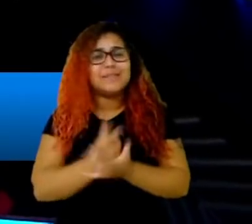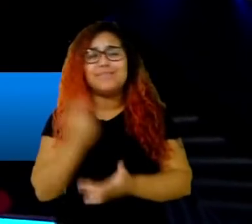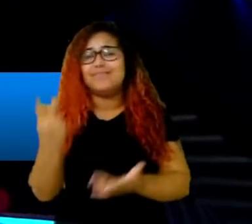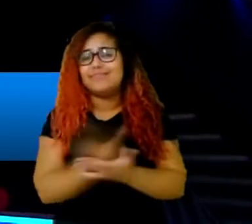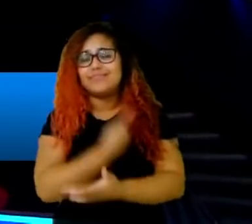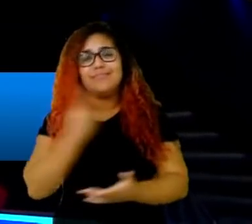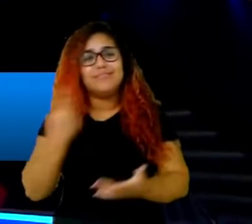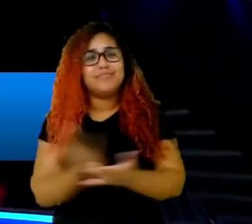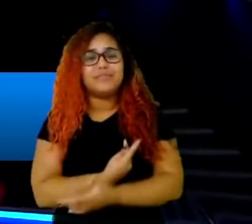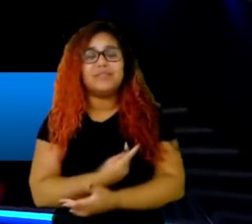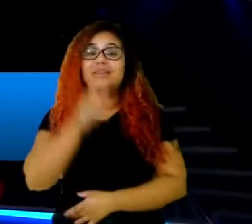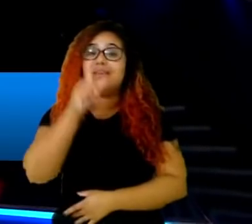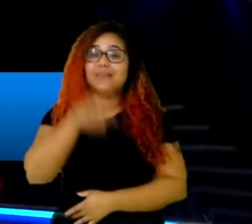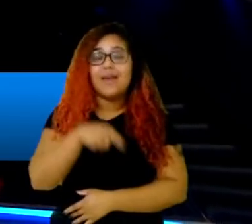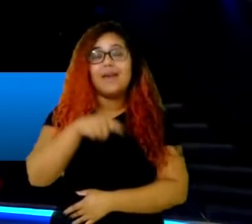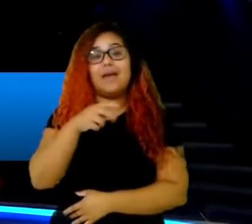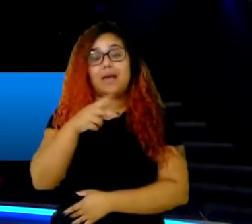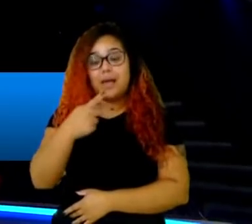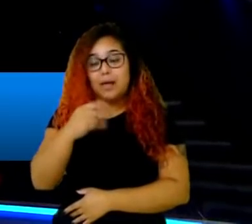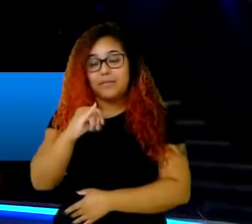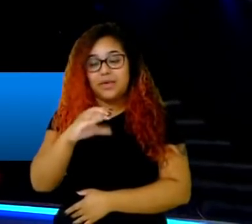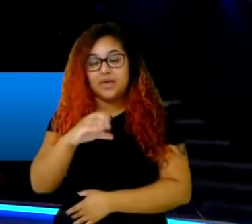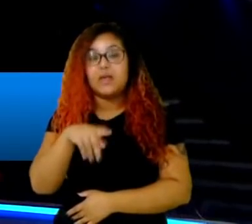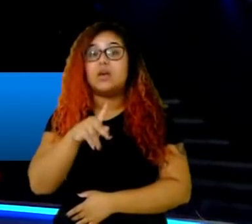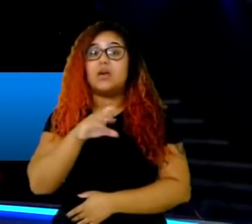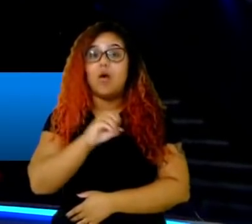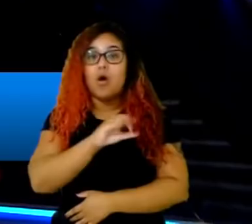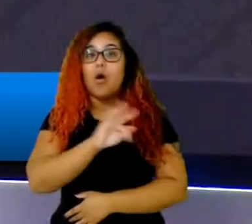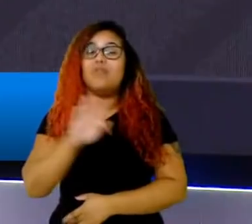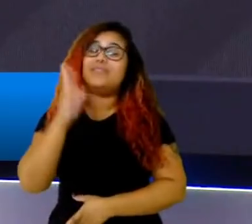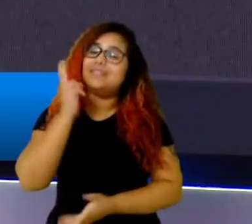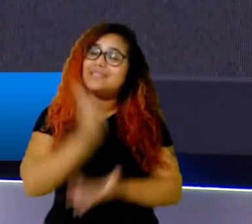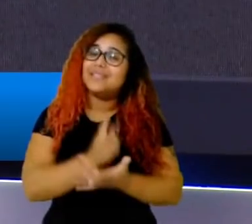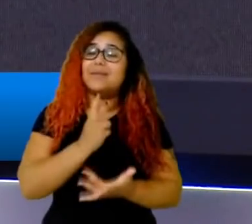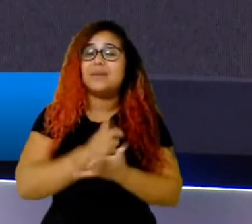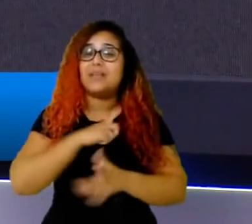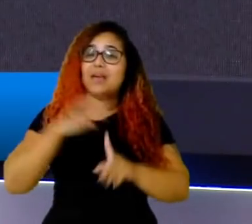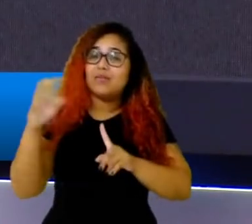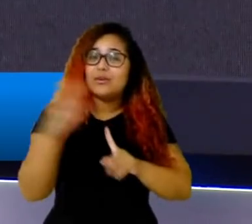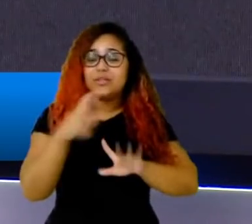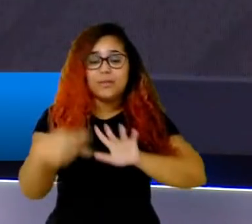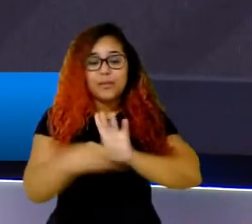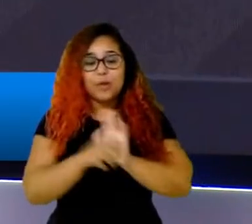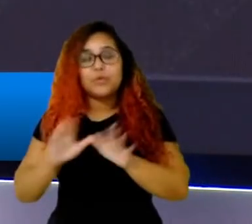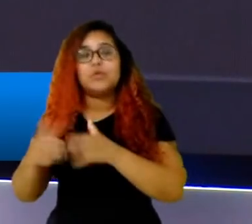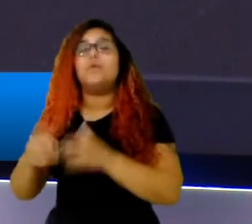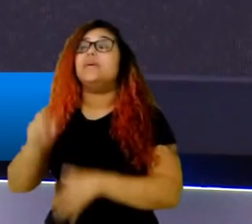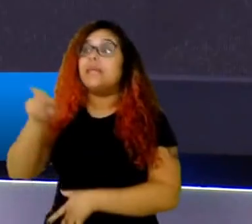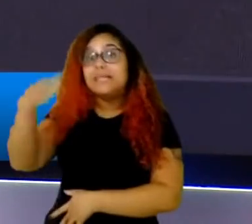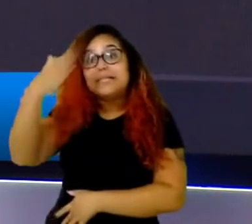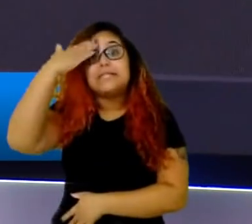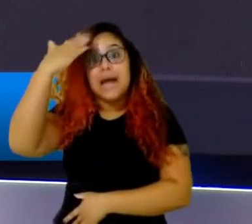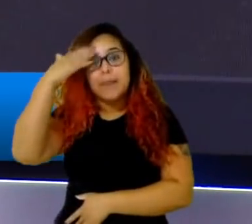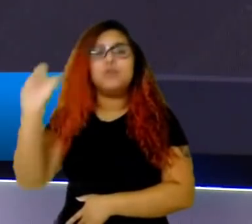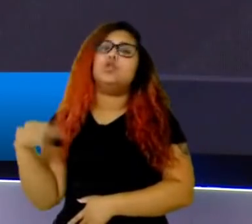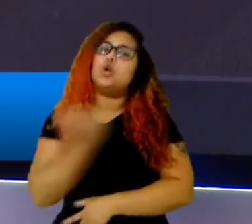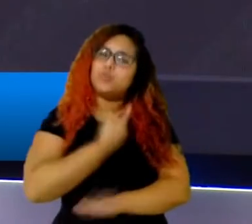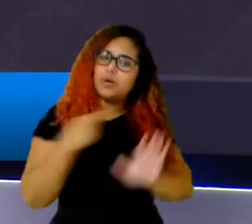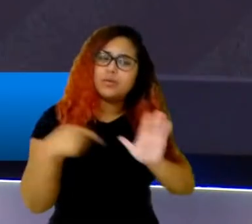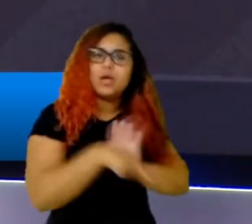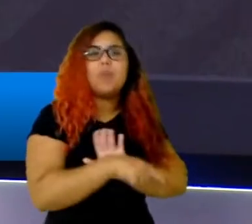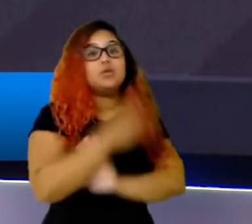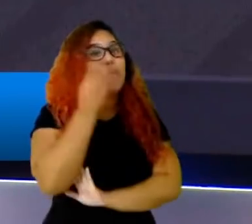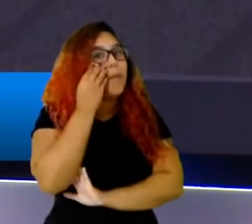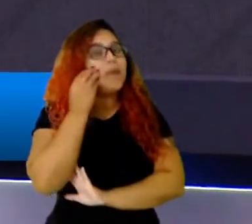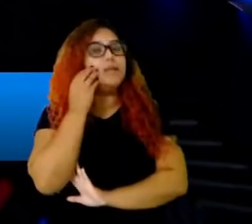mid-game. Errinho não, né? Errão. E, assim, ele sabe disso. Ele já falou sobre isso. A gente perguntou pro BRTT. Ele falou que é algo inerente do cara, que justamente